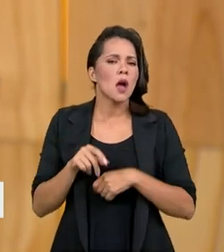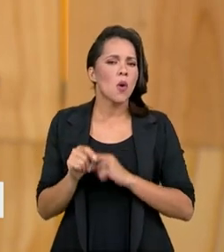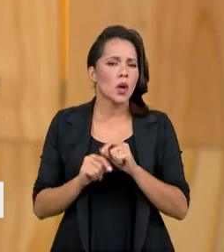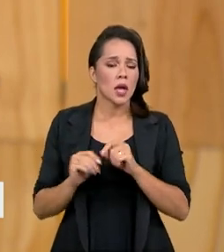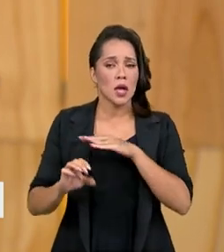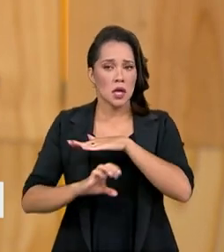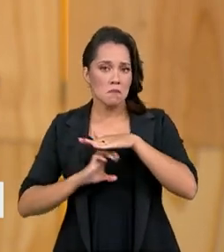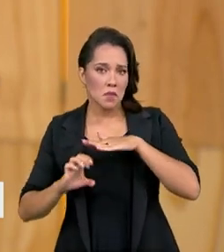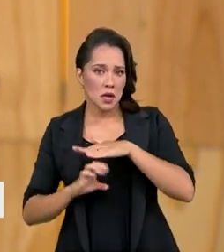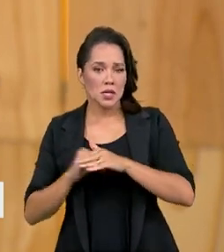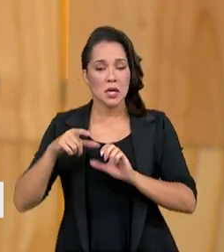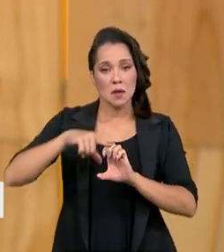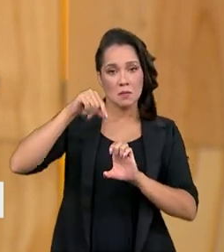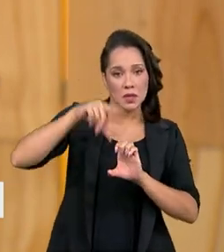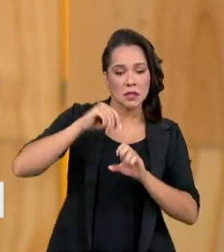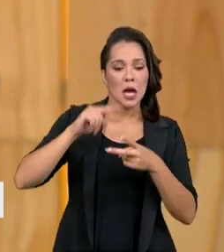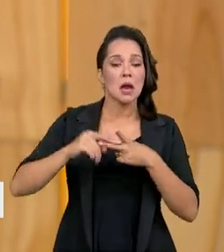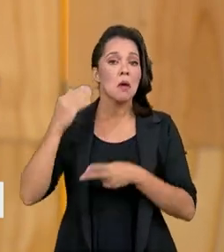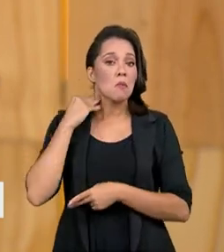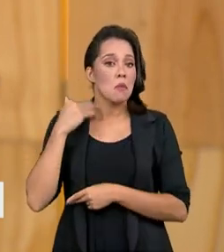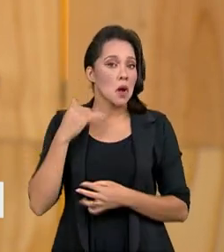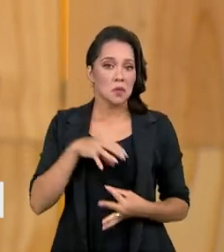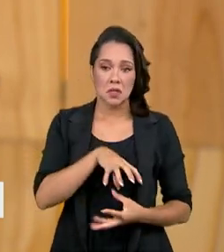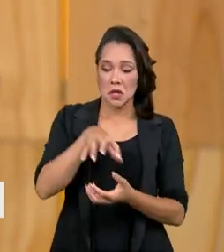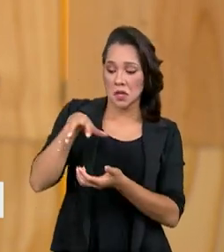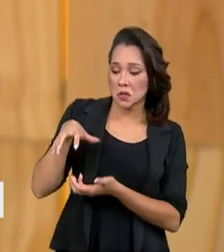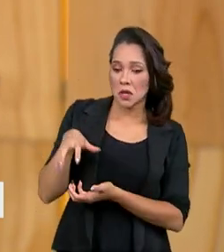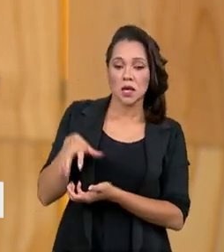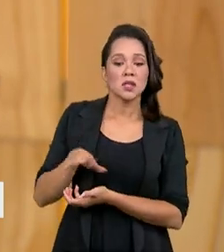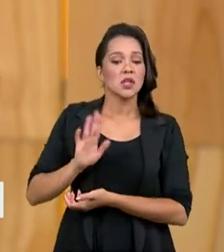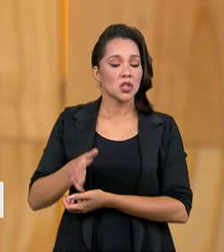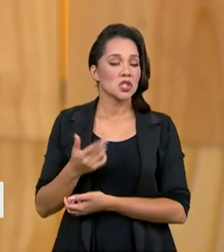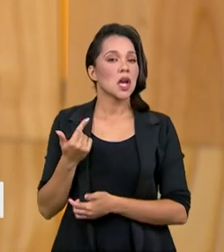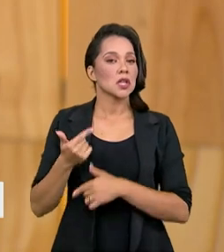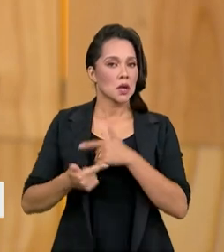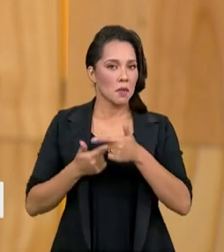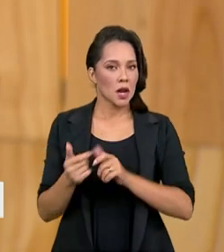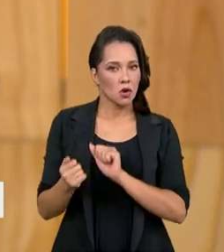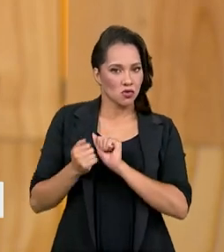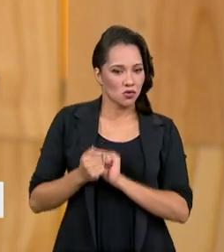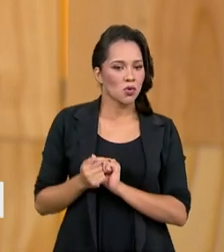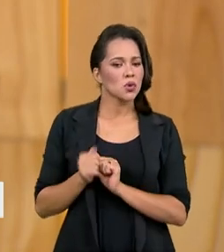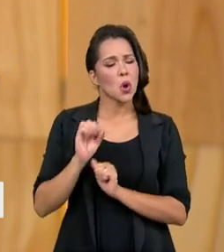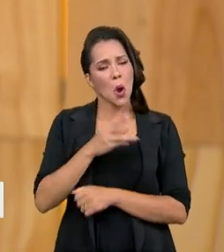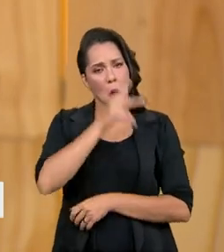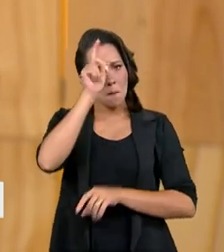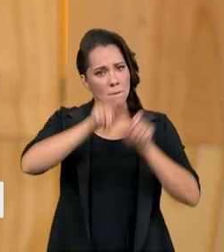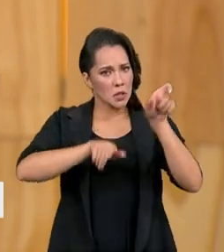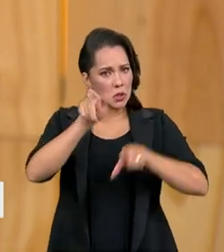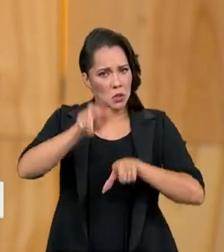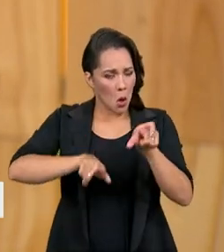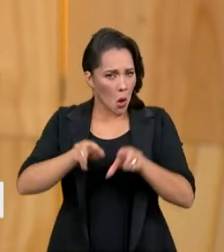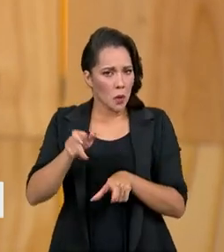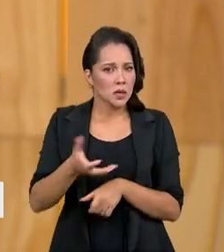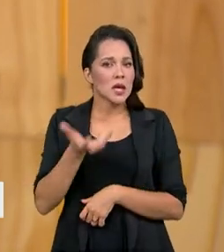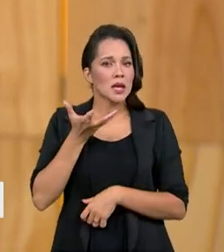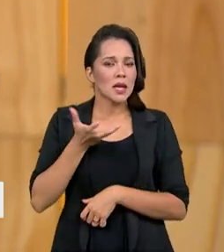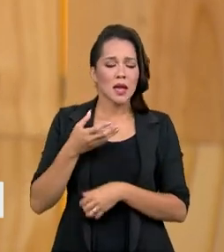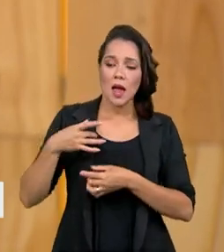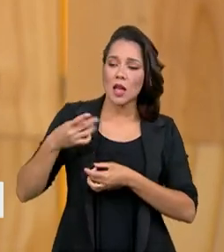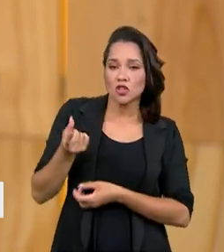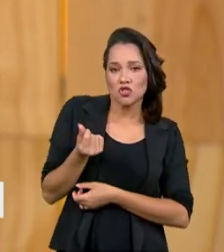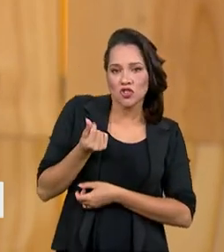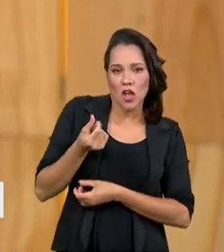empresários, até bancos internacionais que já trabalharam conosco ou pessoas, indivíduos que queiram doar